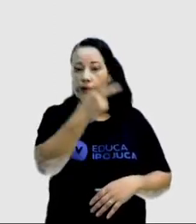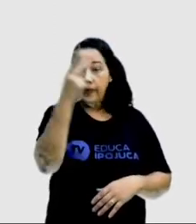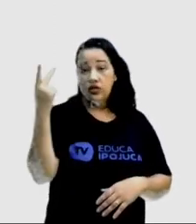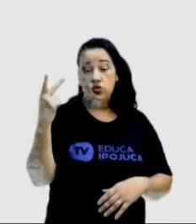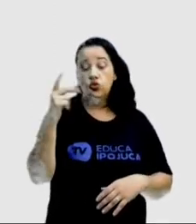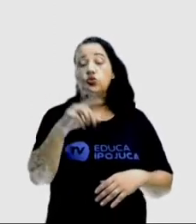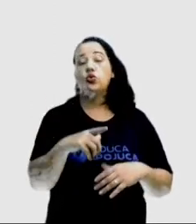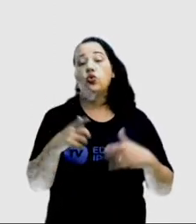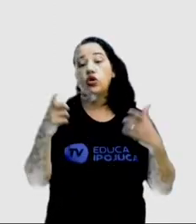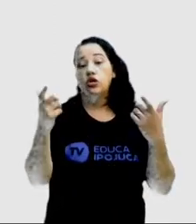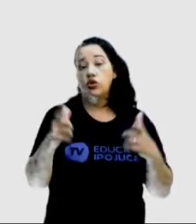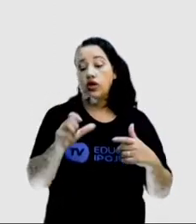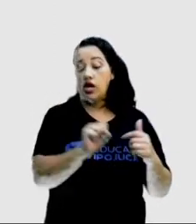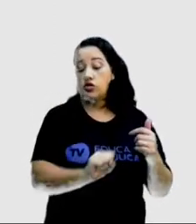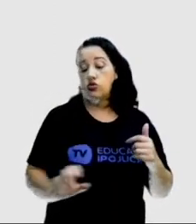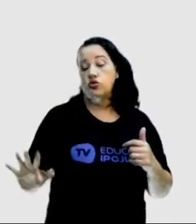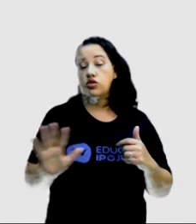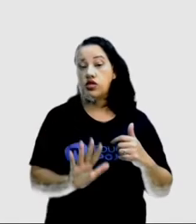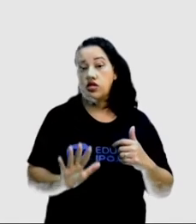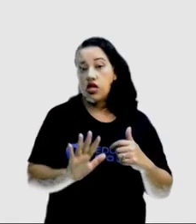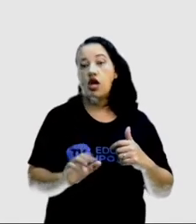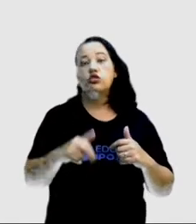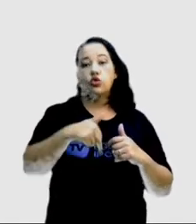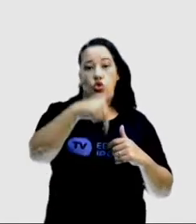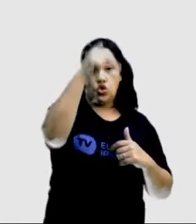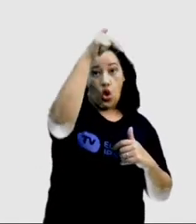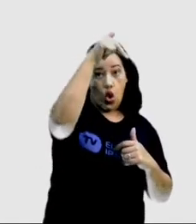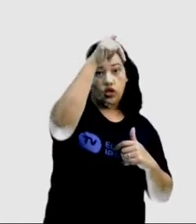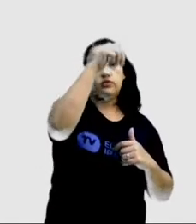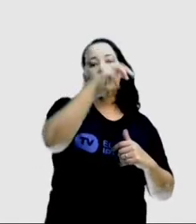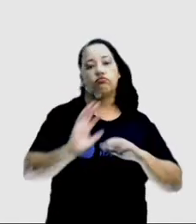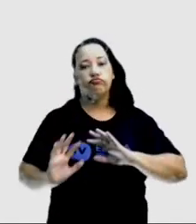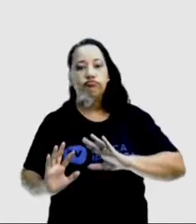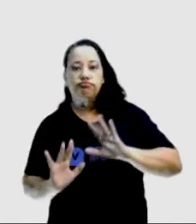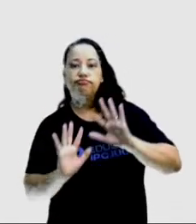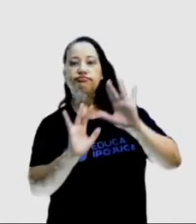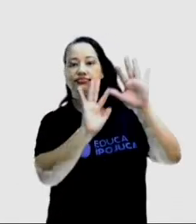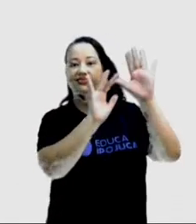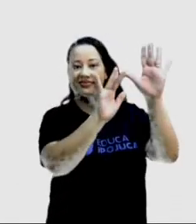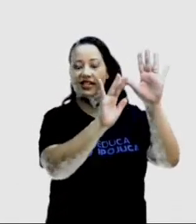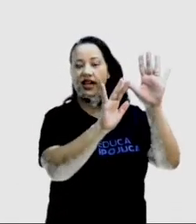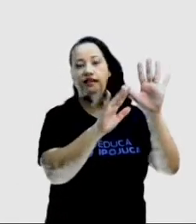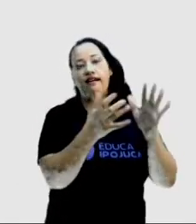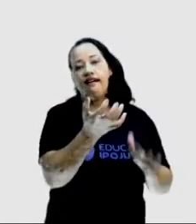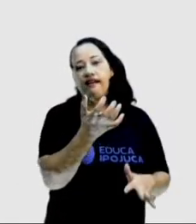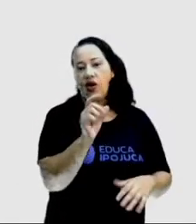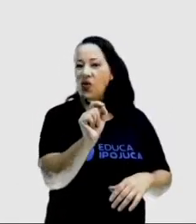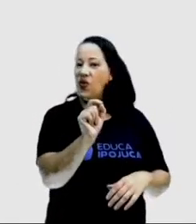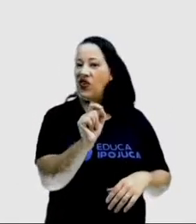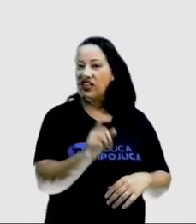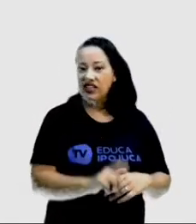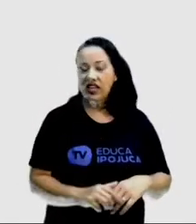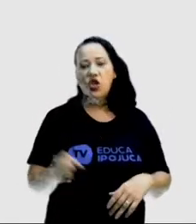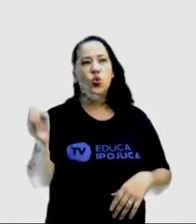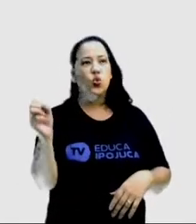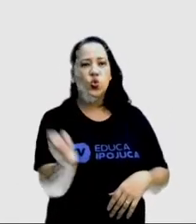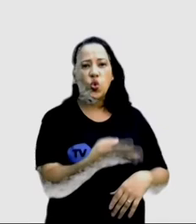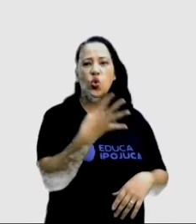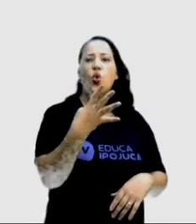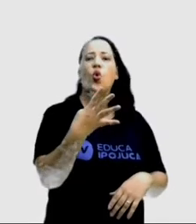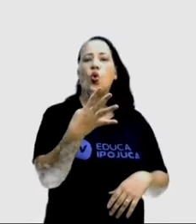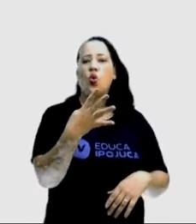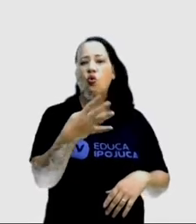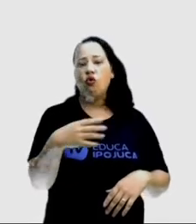da região Sudeste migraram para a região Norte em busca de novidades na questão de